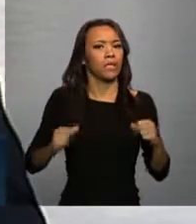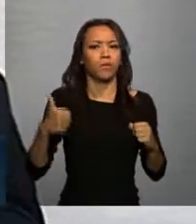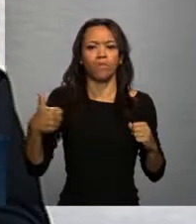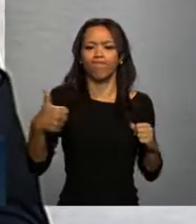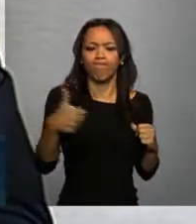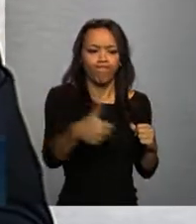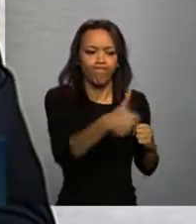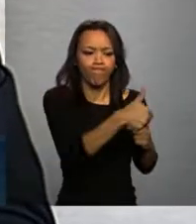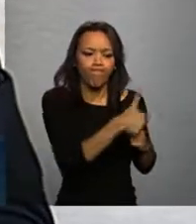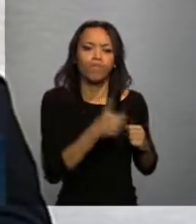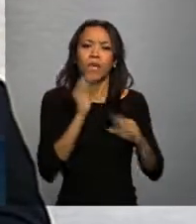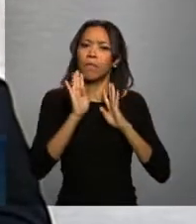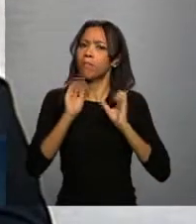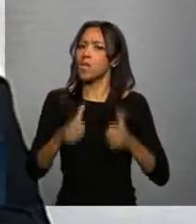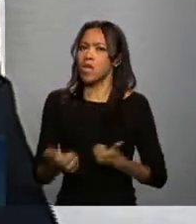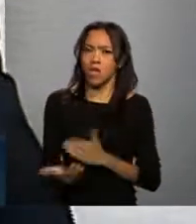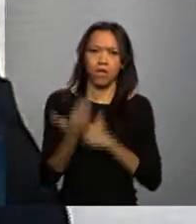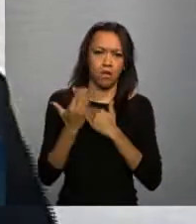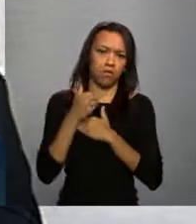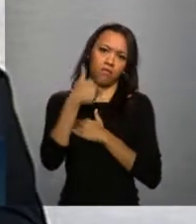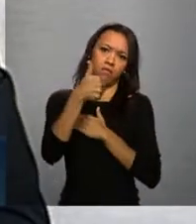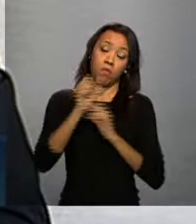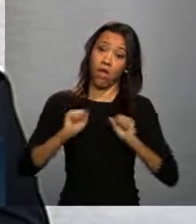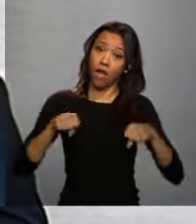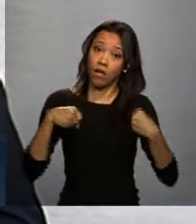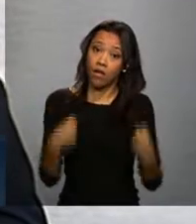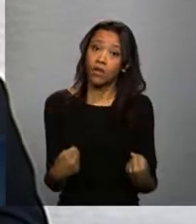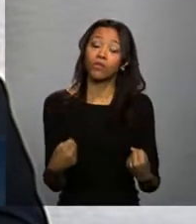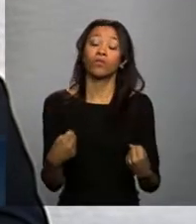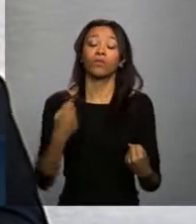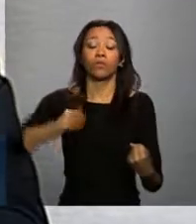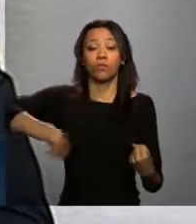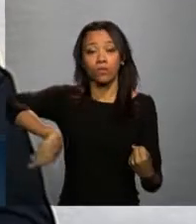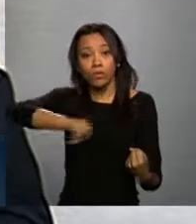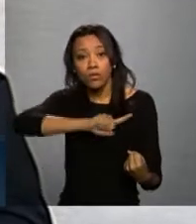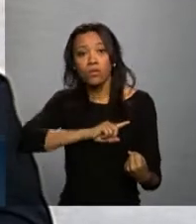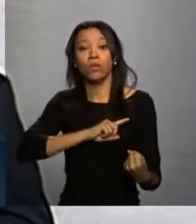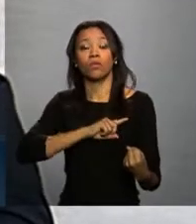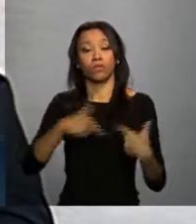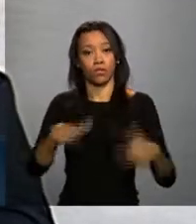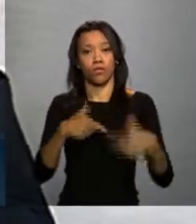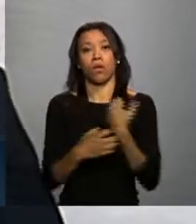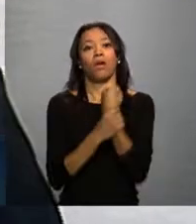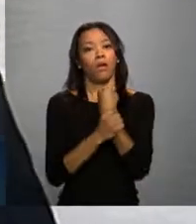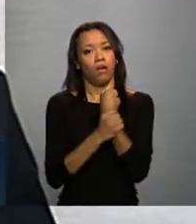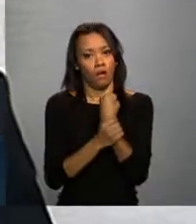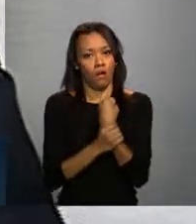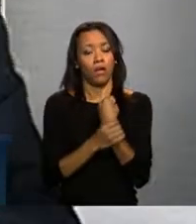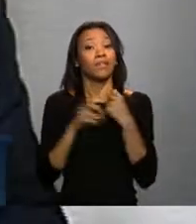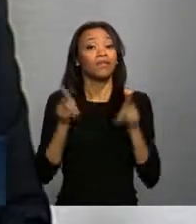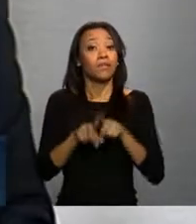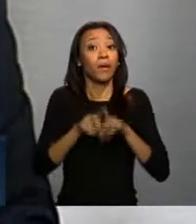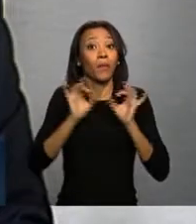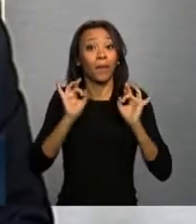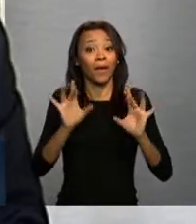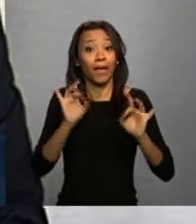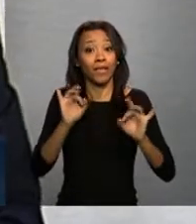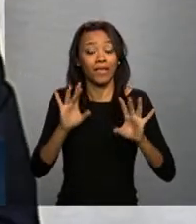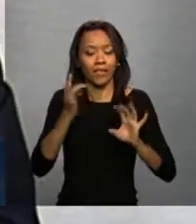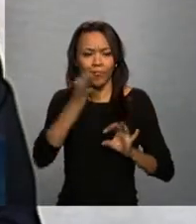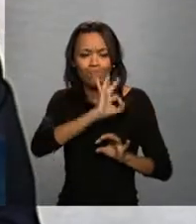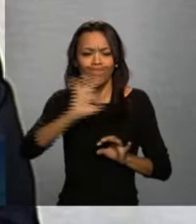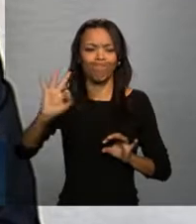sanitária é sempre muito bem-vinda porque ela reforça a nossa segurança, reforça a qualidade dos